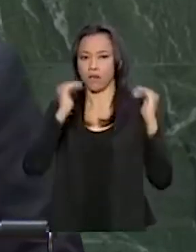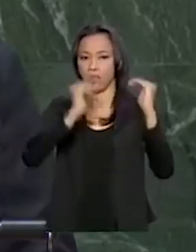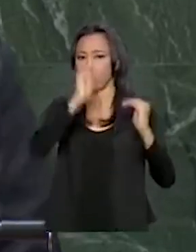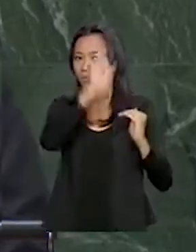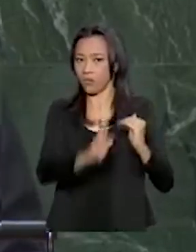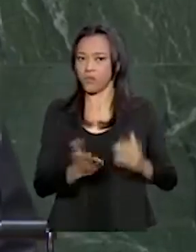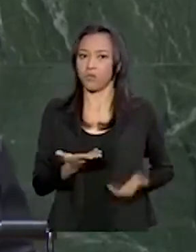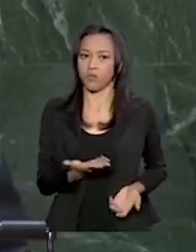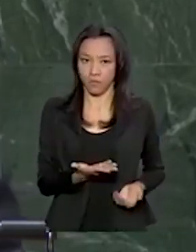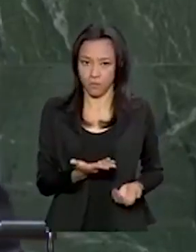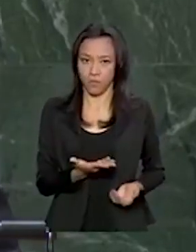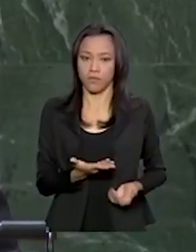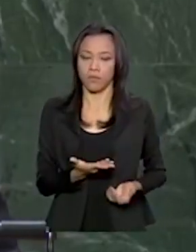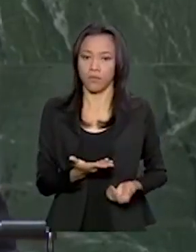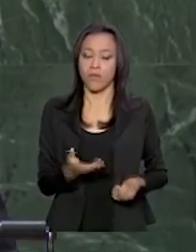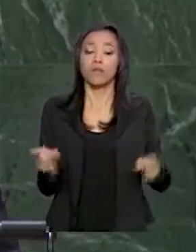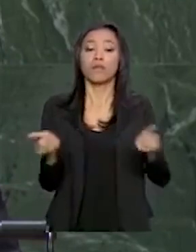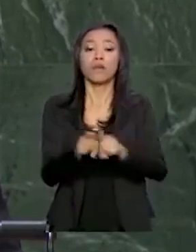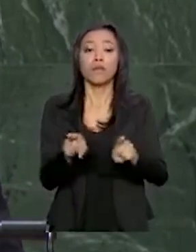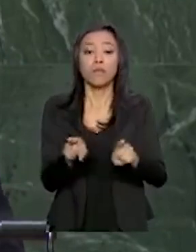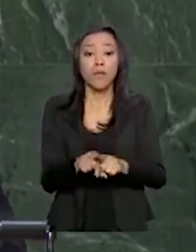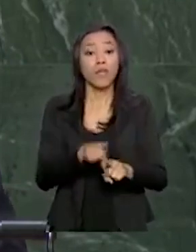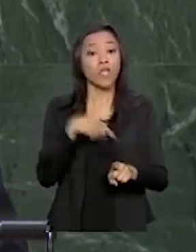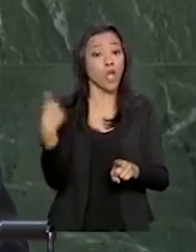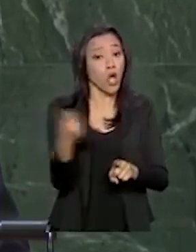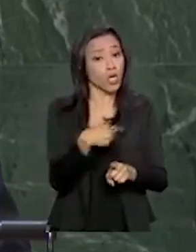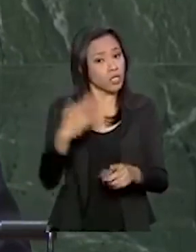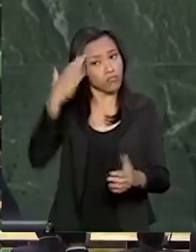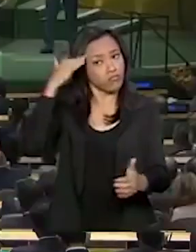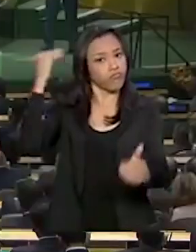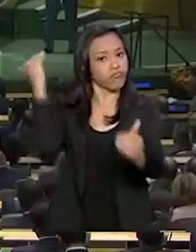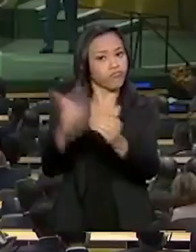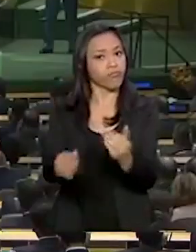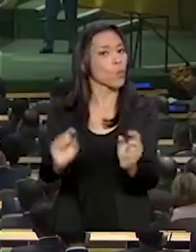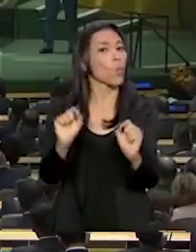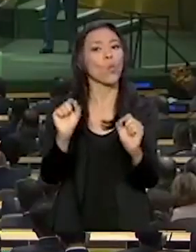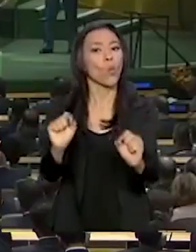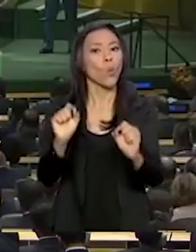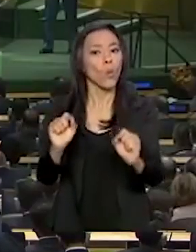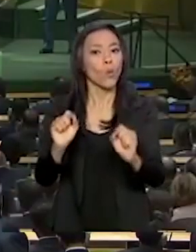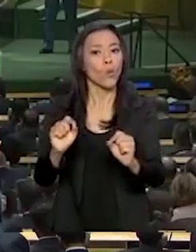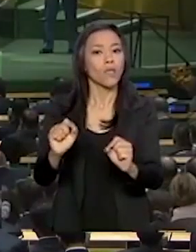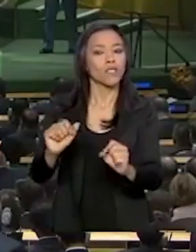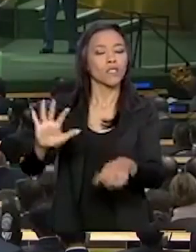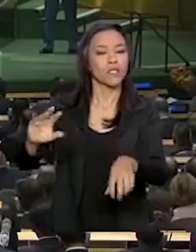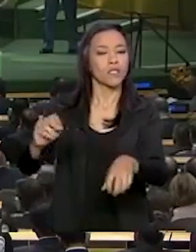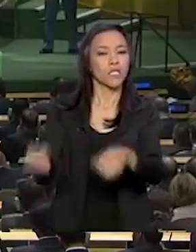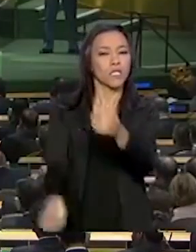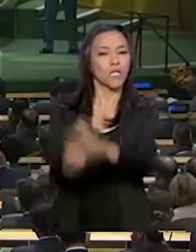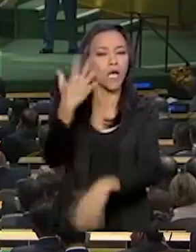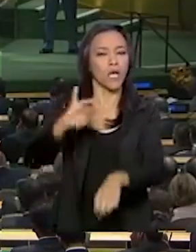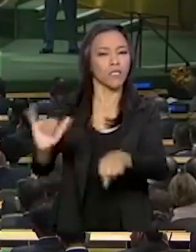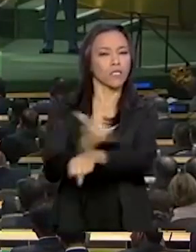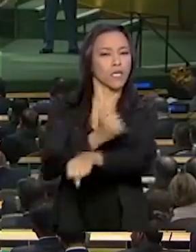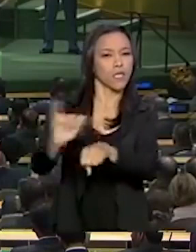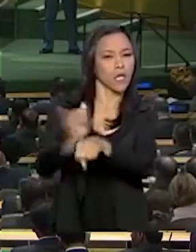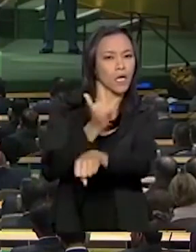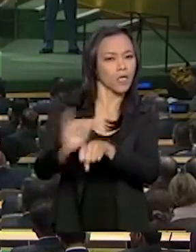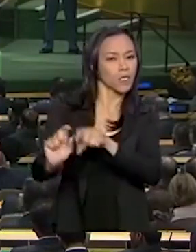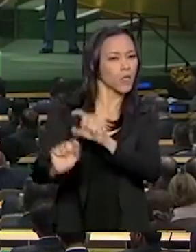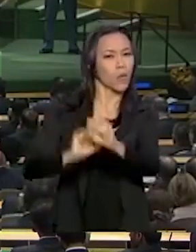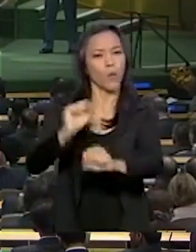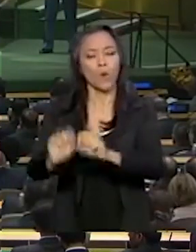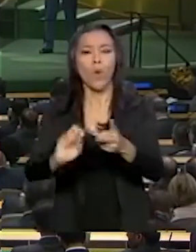Também rechaçamos as tentativas de instrumentalizar a questão ambiental